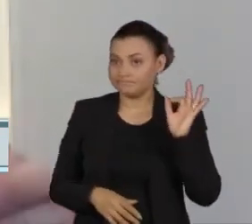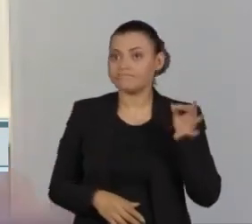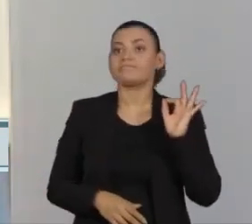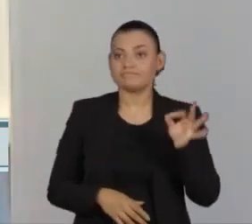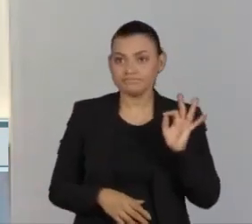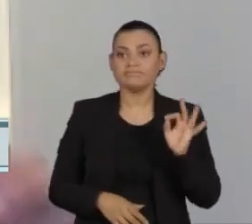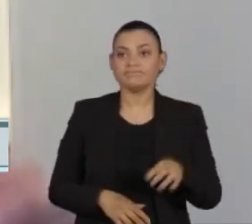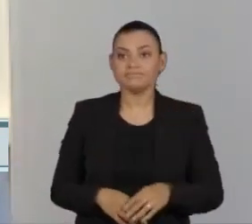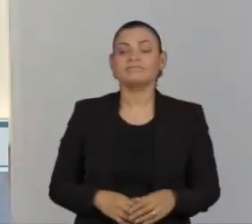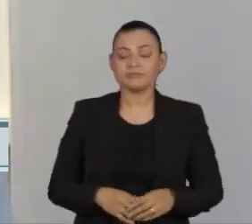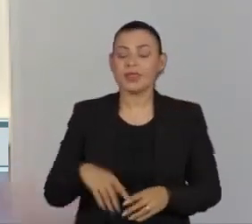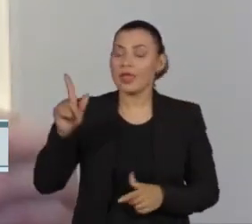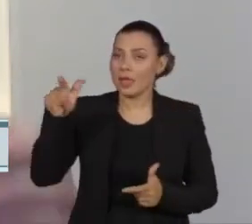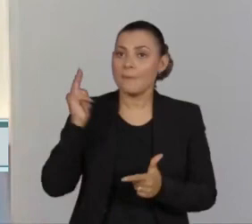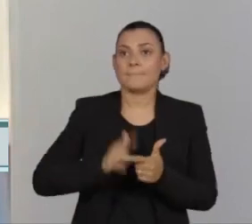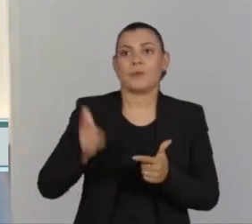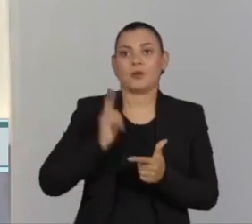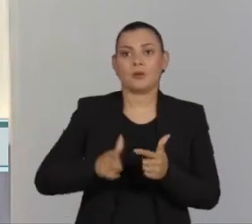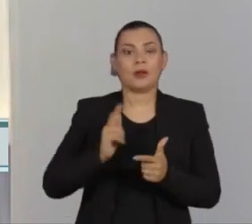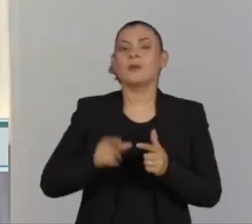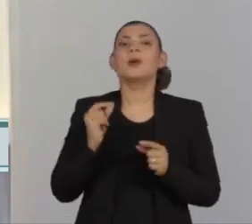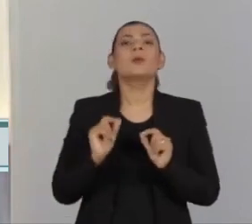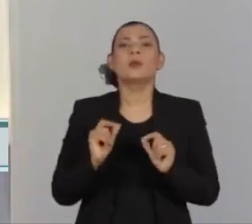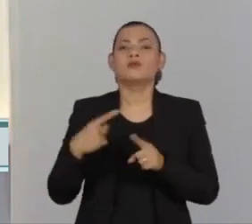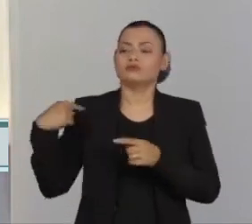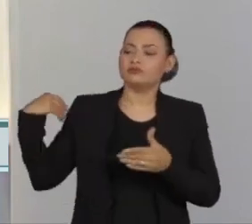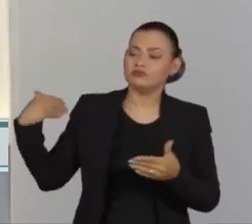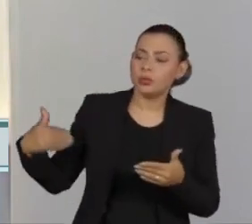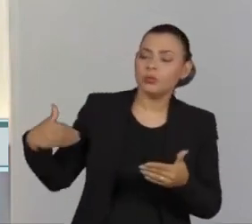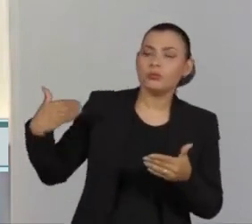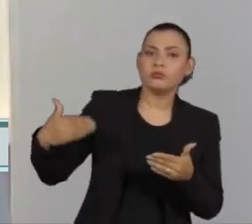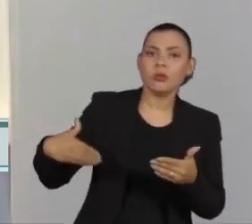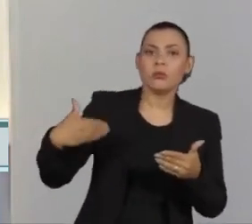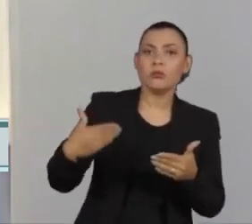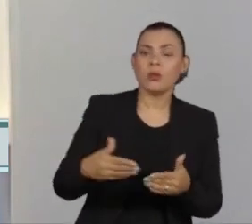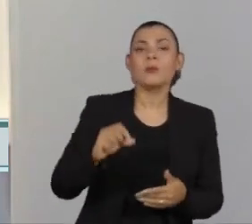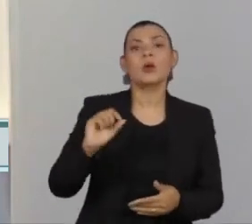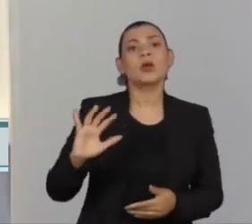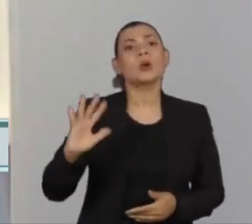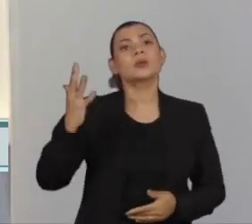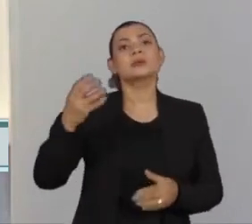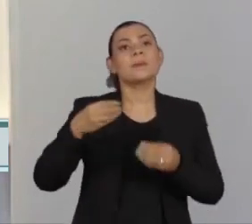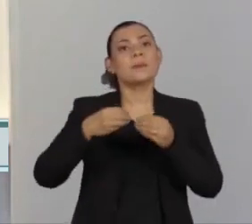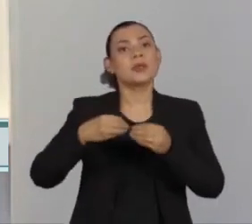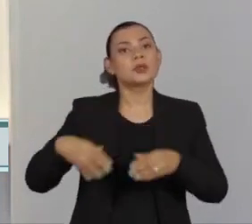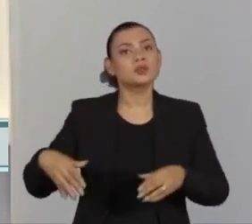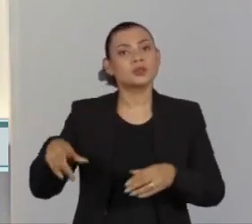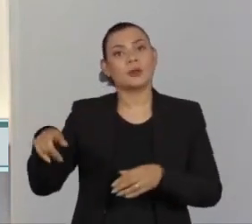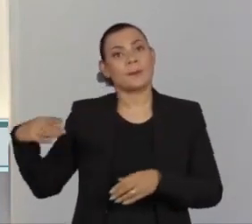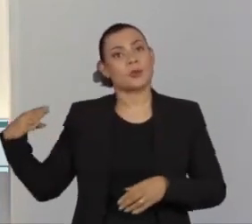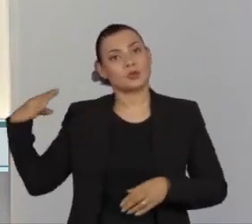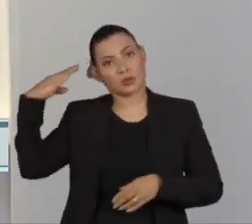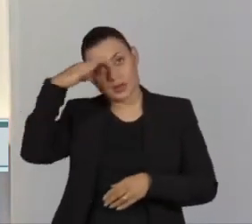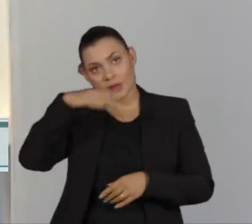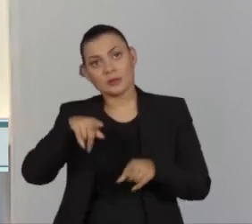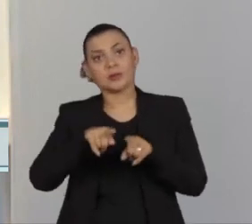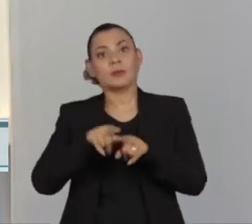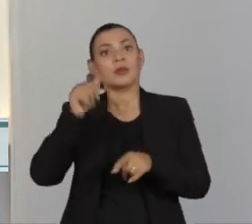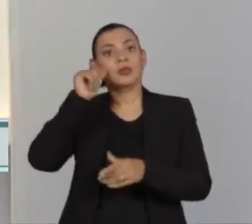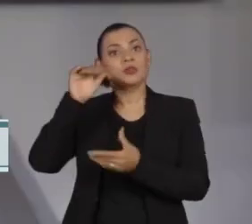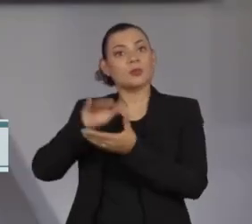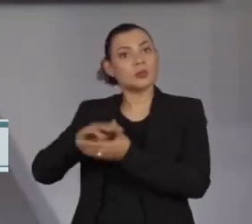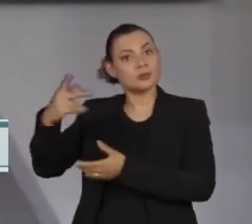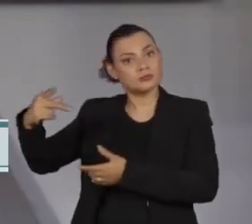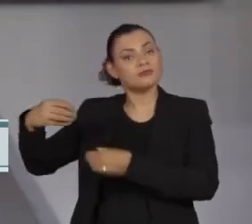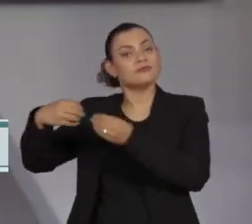será um problema que vai se arrastar e tende a prejudicar muito tanto Bolsonaro quanto sua esposa.